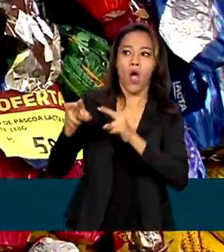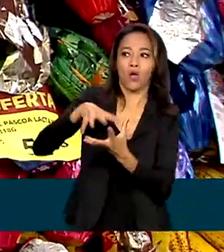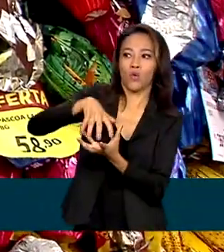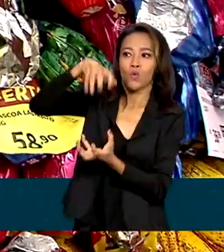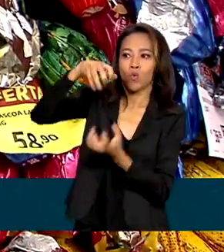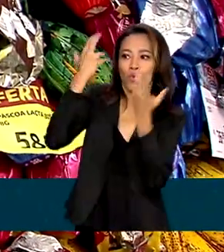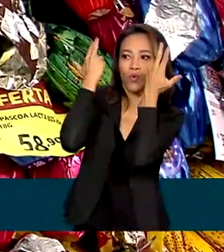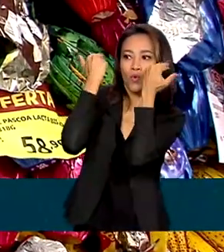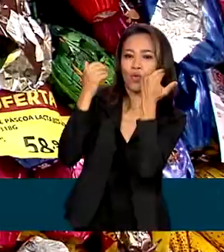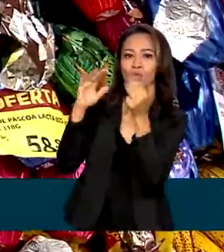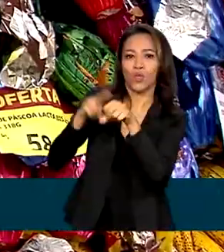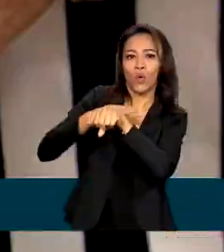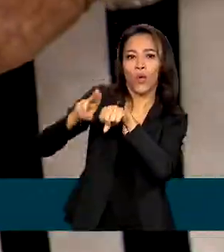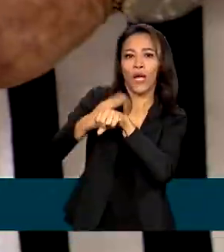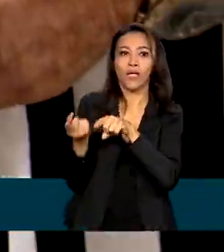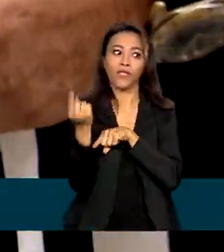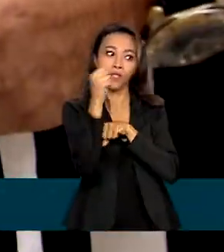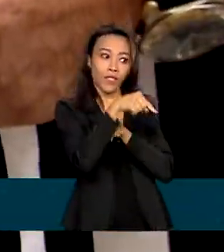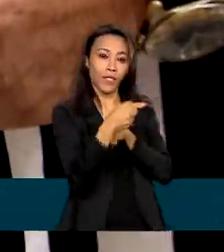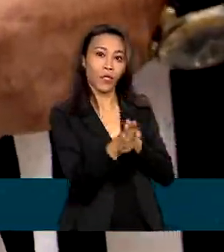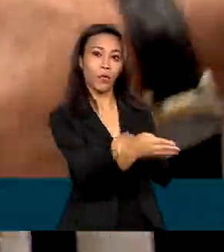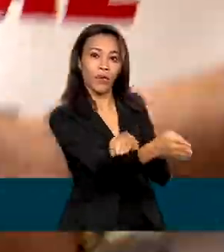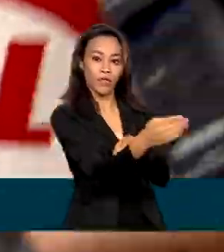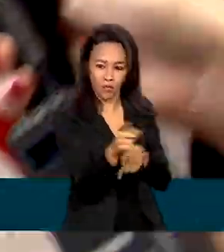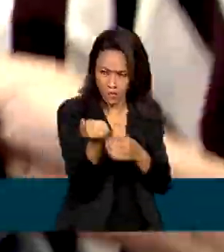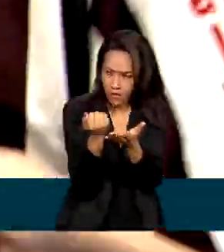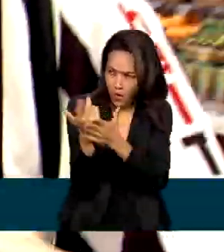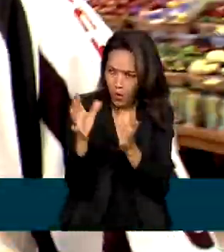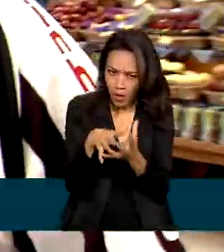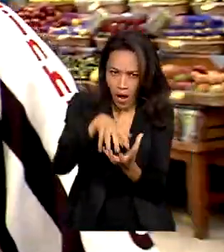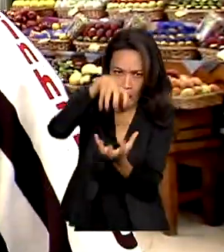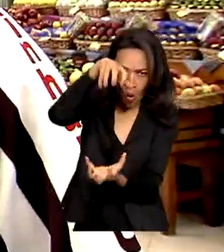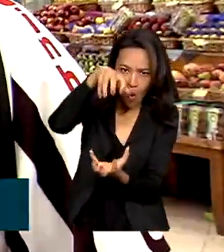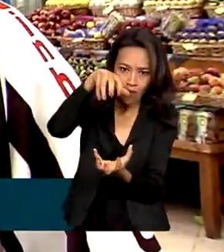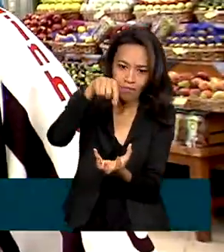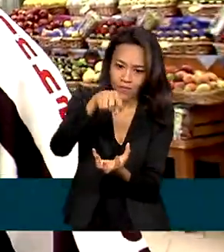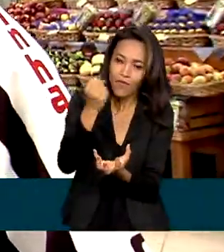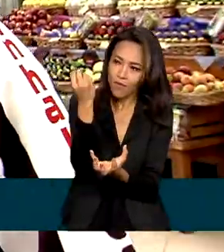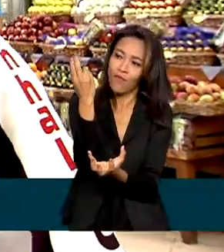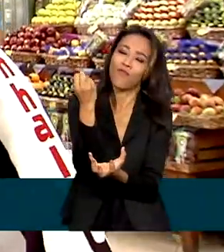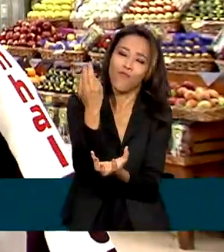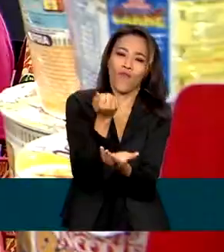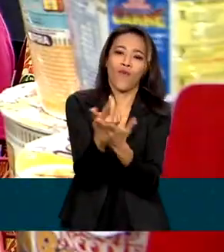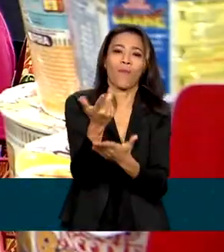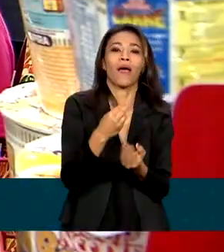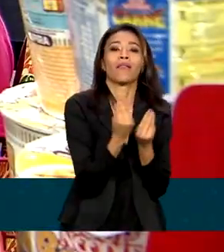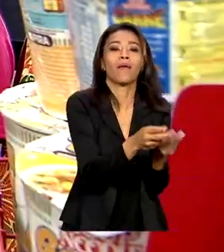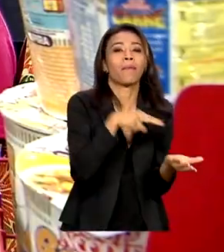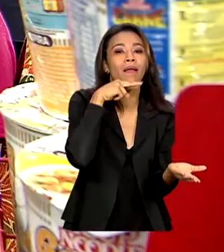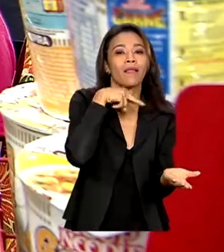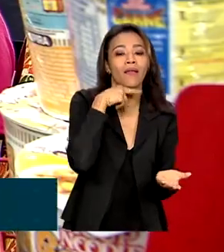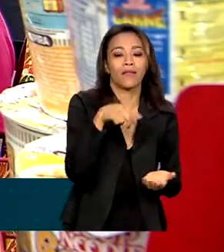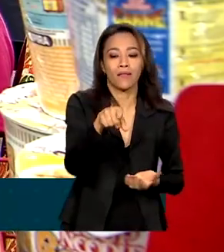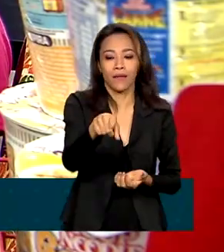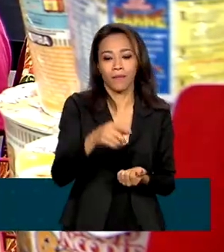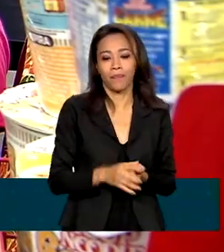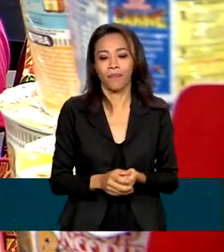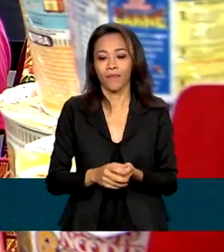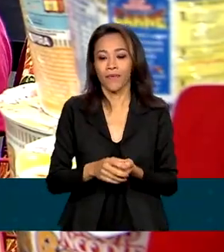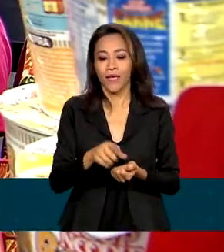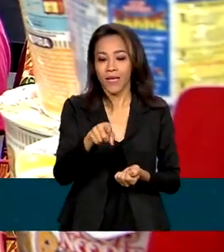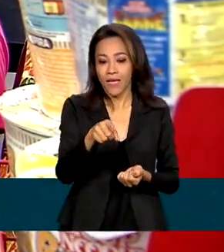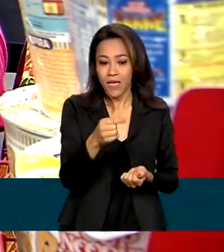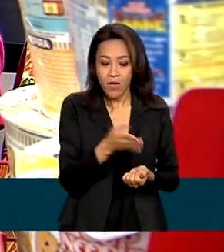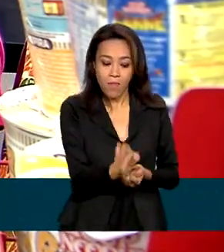tradição do feriado cristão. Você vai comprar o ovo de Páscoa? Vou comprar, vou levar para minha neta. Eu vou fazer um tambaque frito,